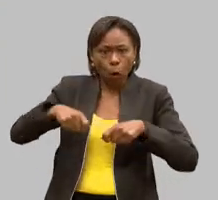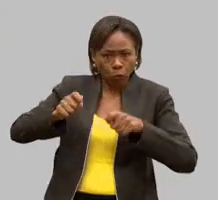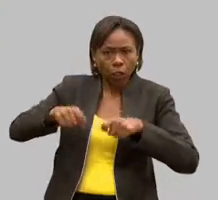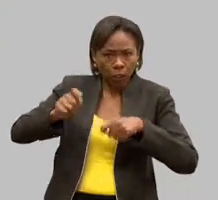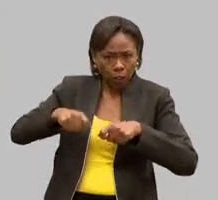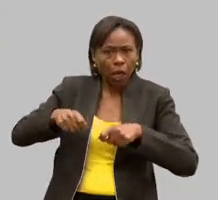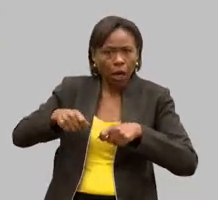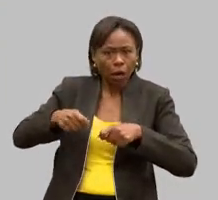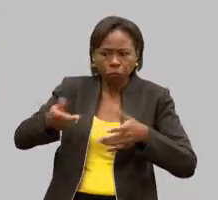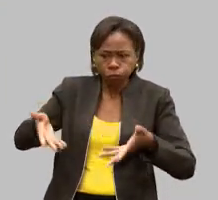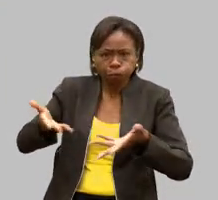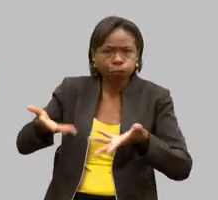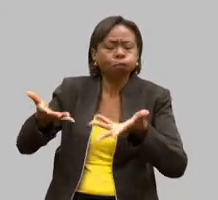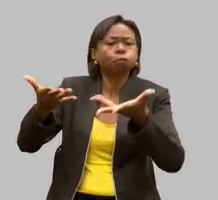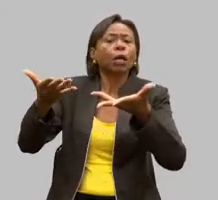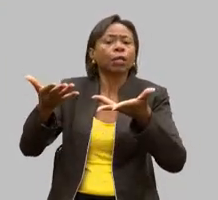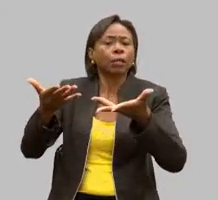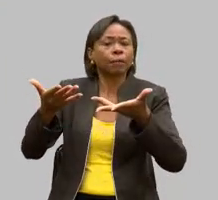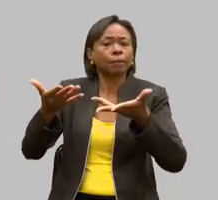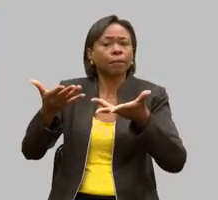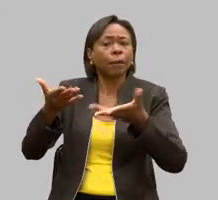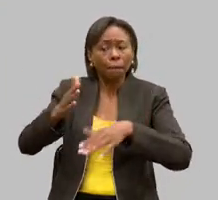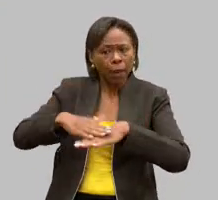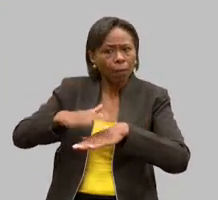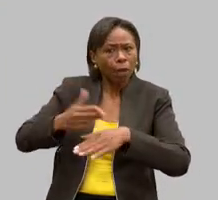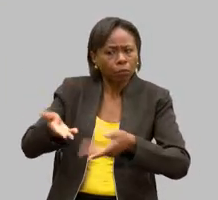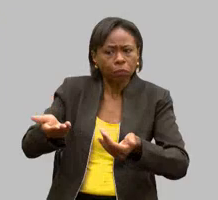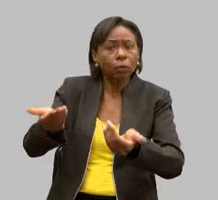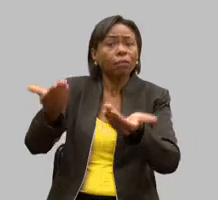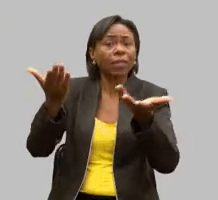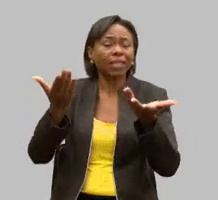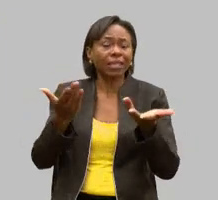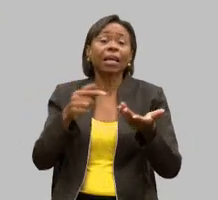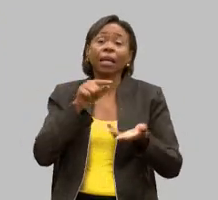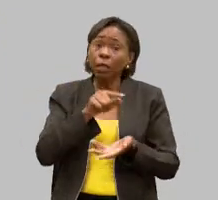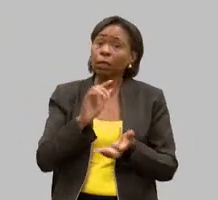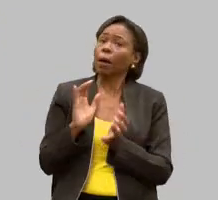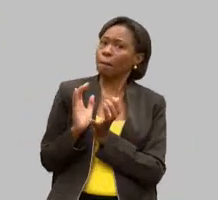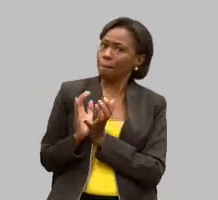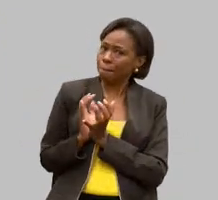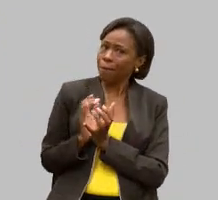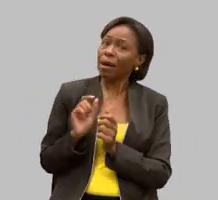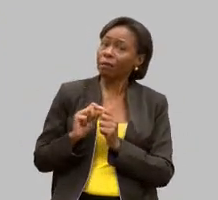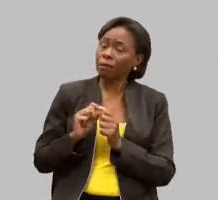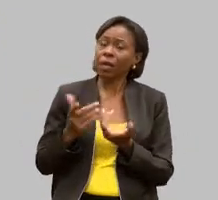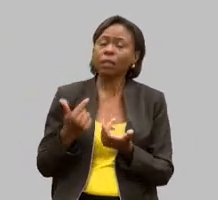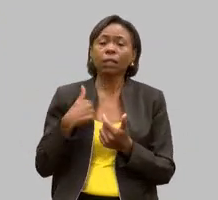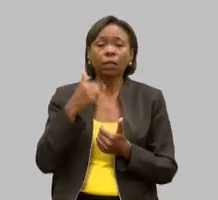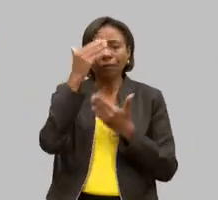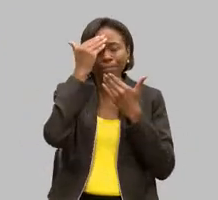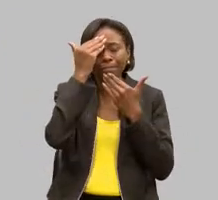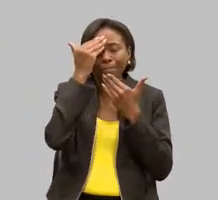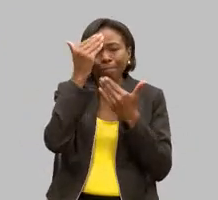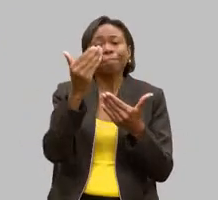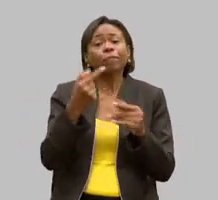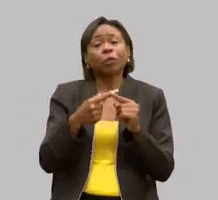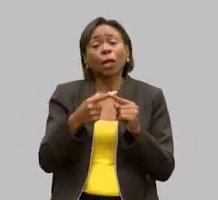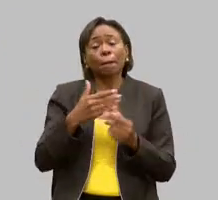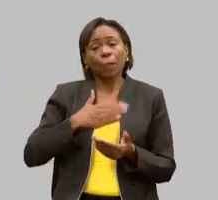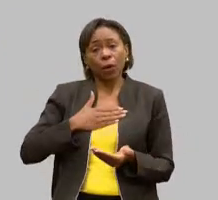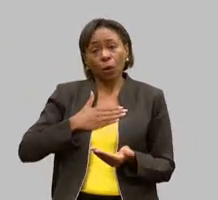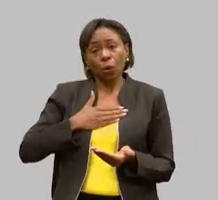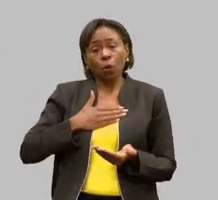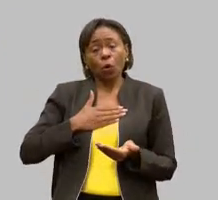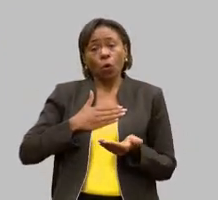gente tem que dar vazão para o potencial dessa pessoa e é o que as APAES sempre fizeram eu tenho uma gratidão muito grande porque a minha dissertação foi com as APAES